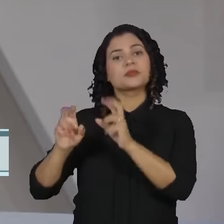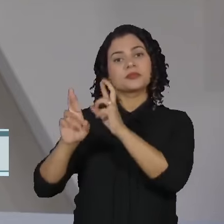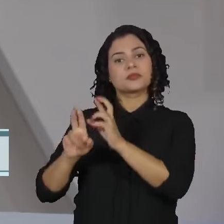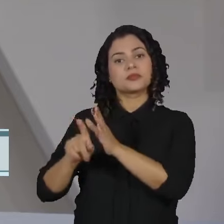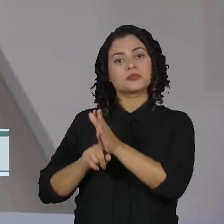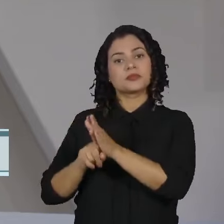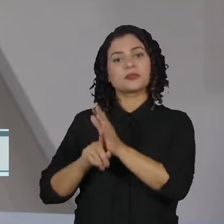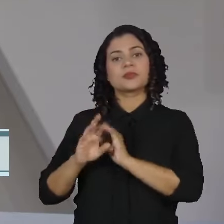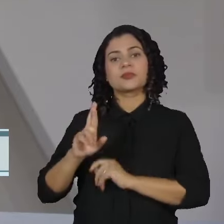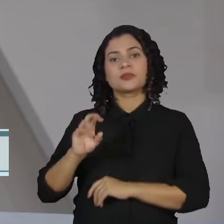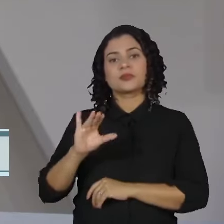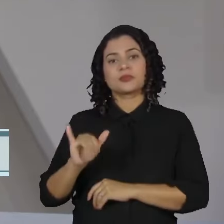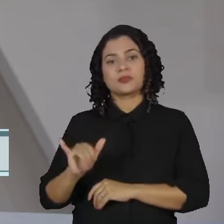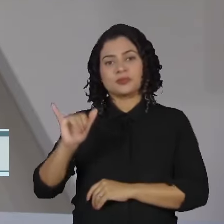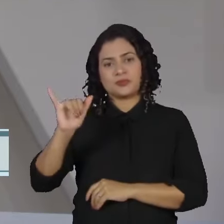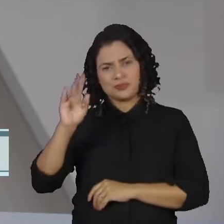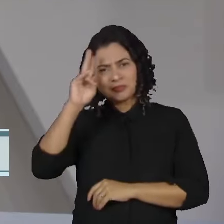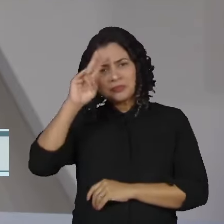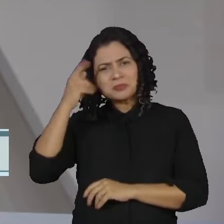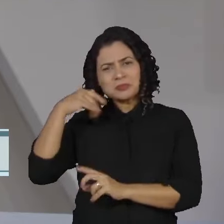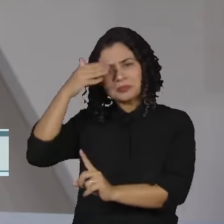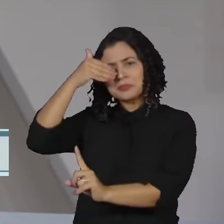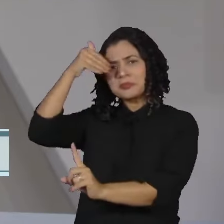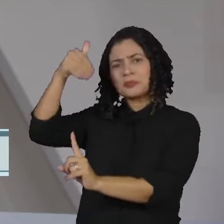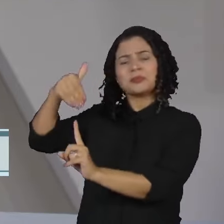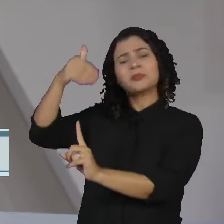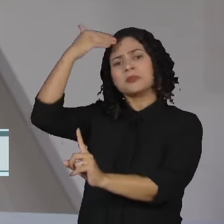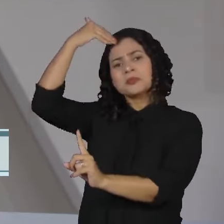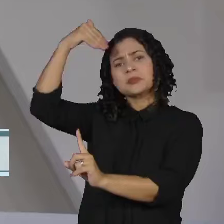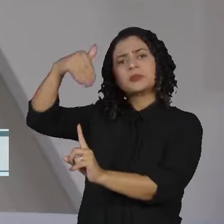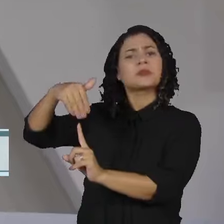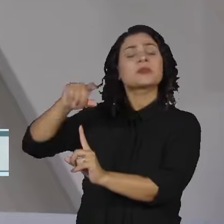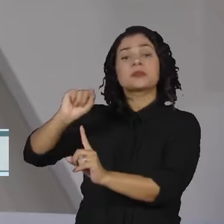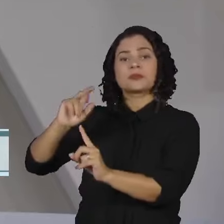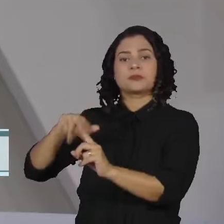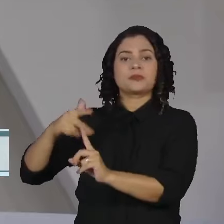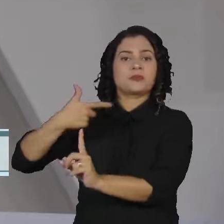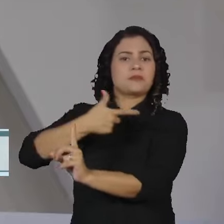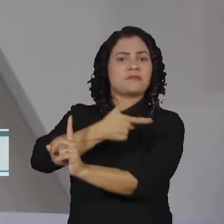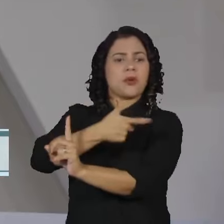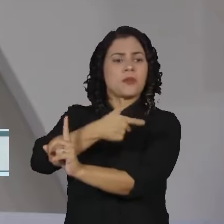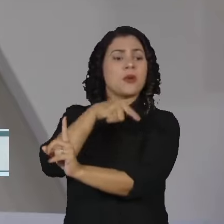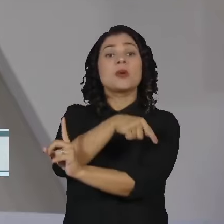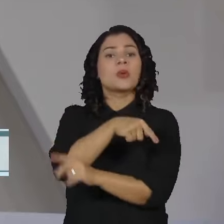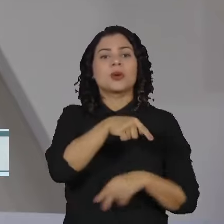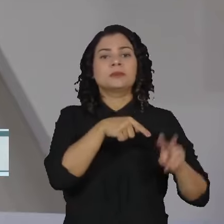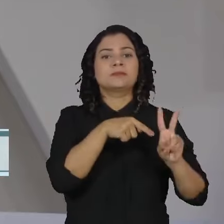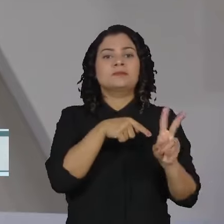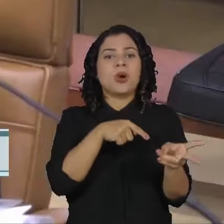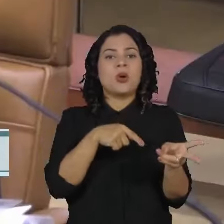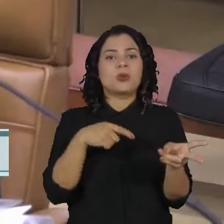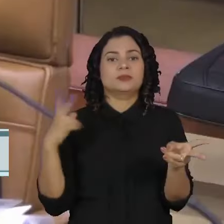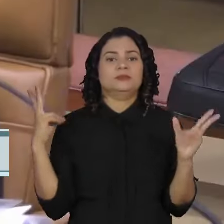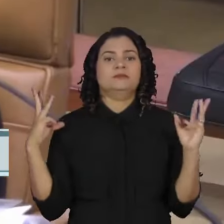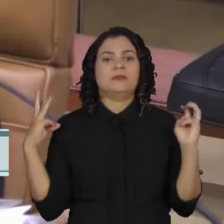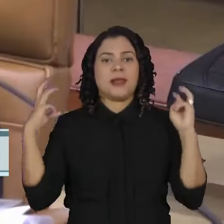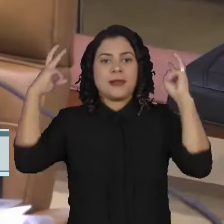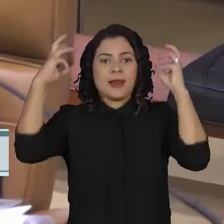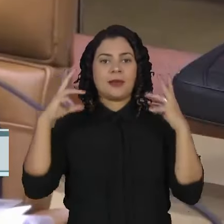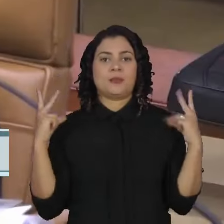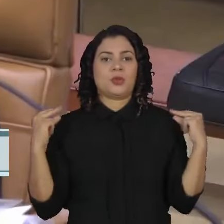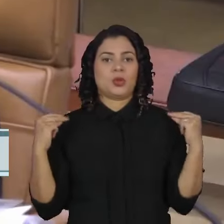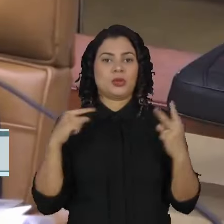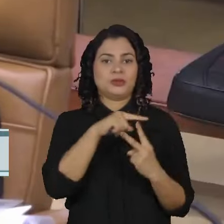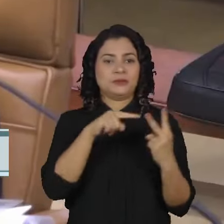Rony Lessa, acusado dos assassinatos da vereadora Marielle Franco e do motorista Anderson Gomes. A